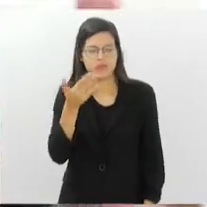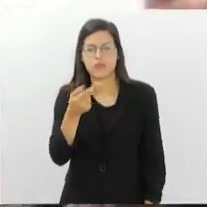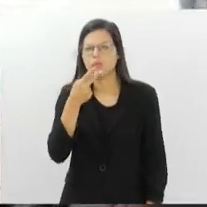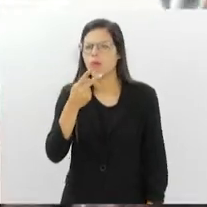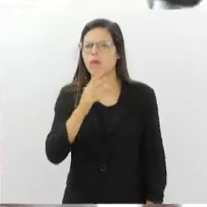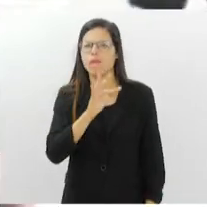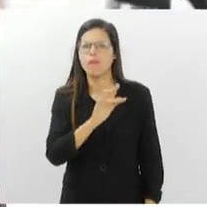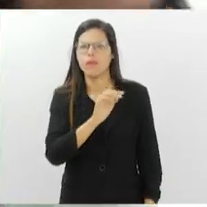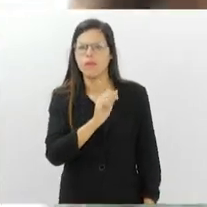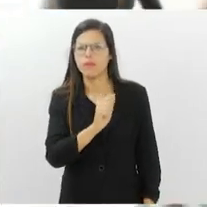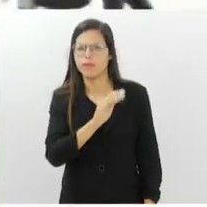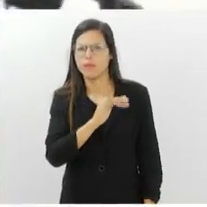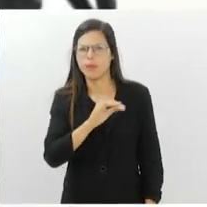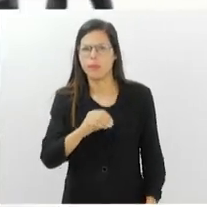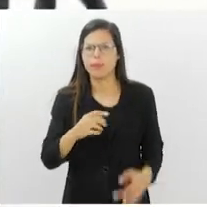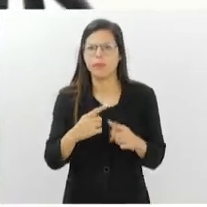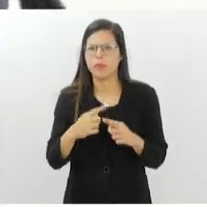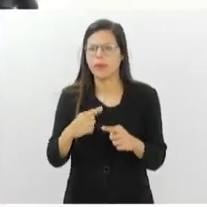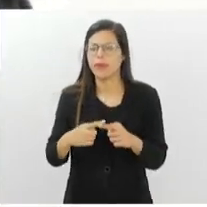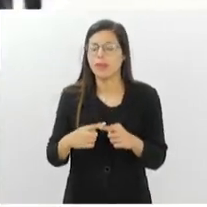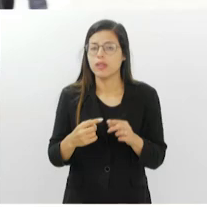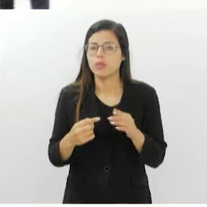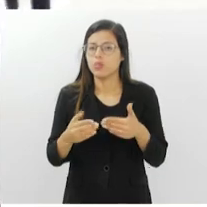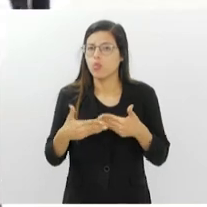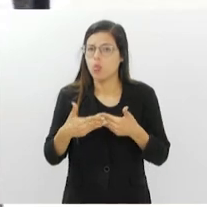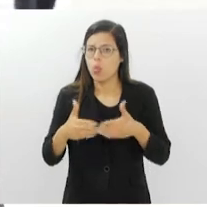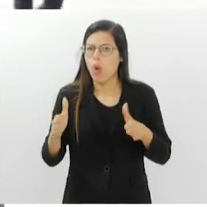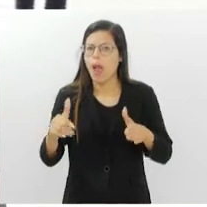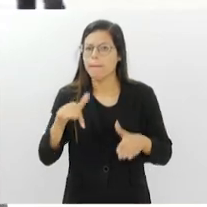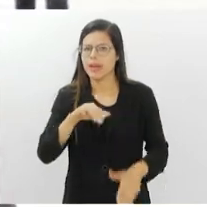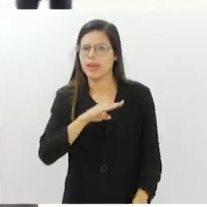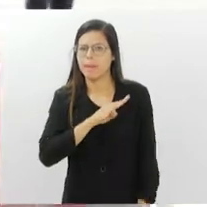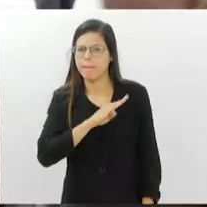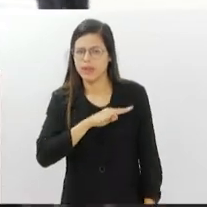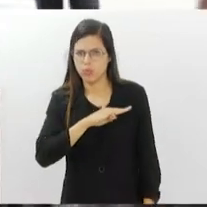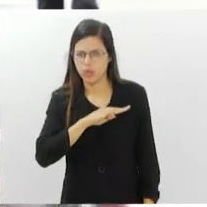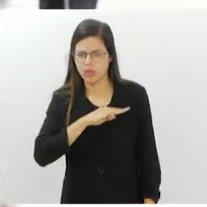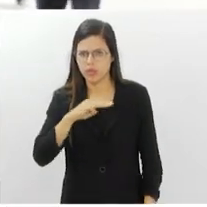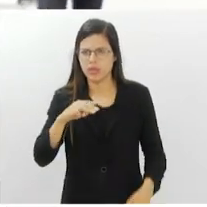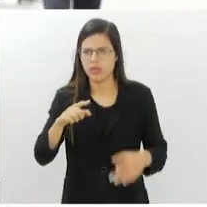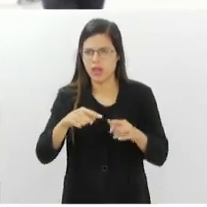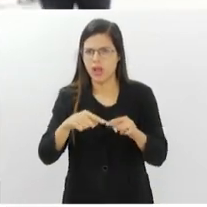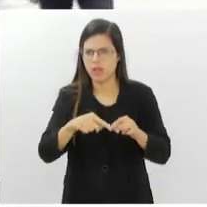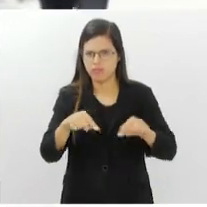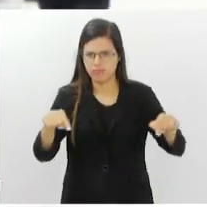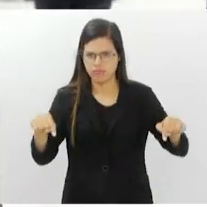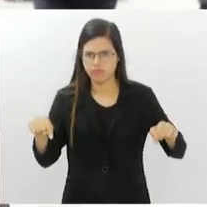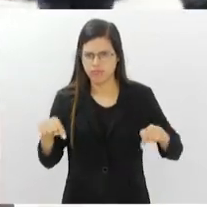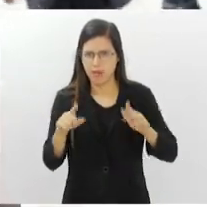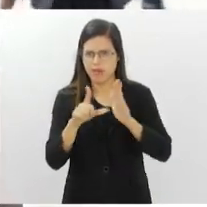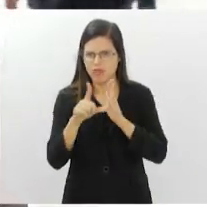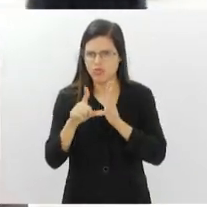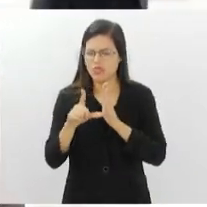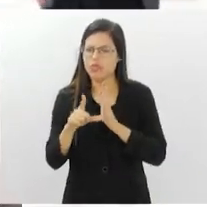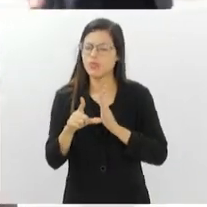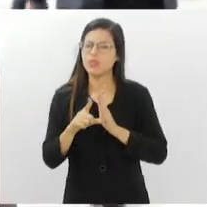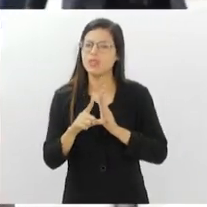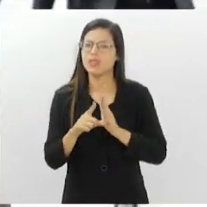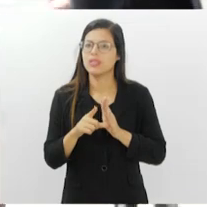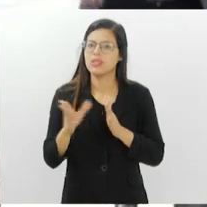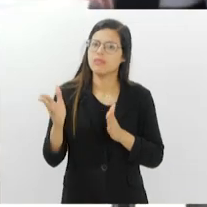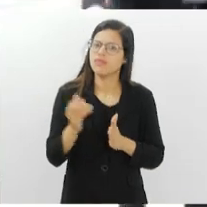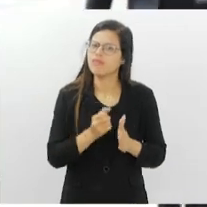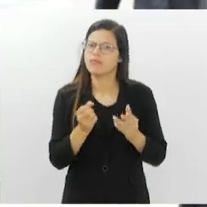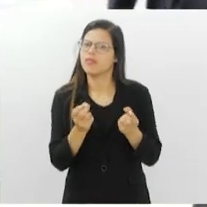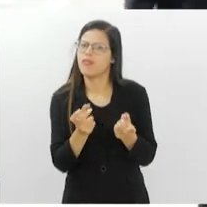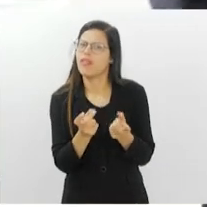por que você não abre aqui uma banquinha no Mercadão de Madureira que tem um quiosque aqui disponível e você vem para cá